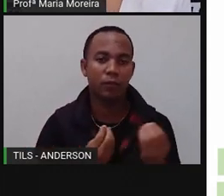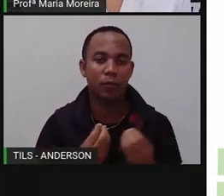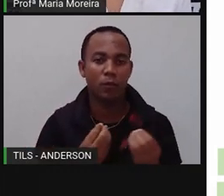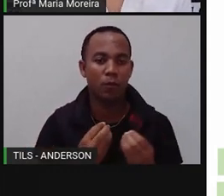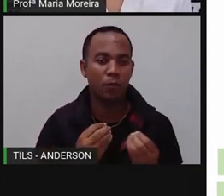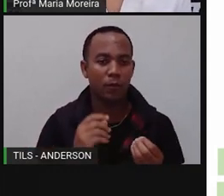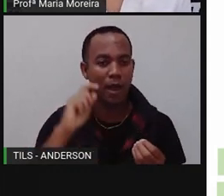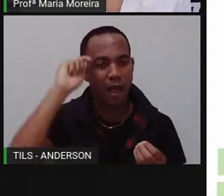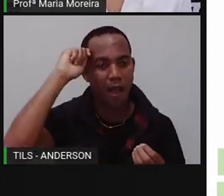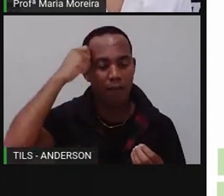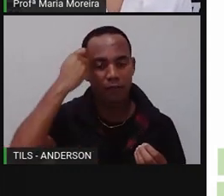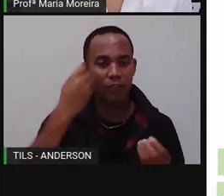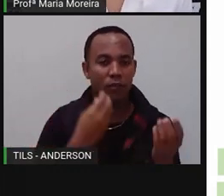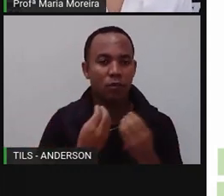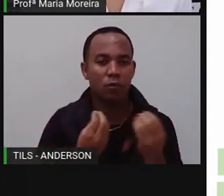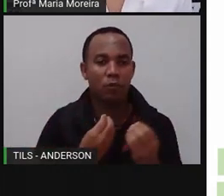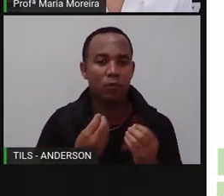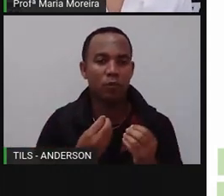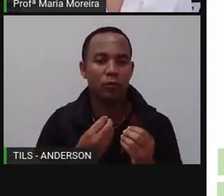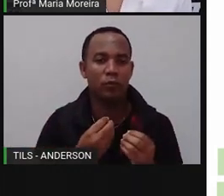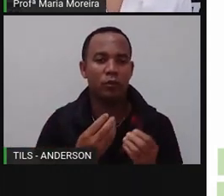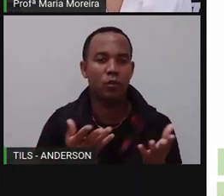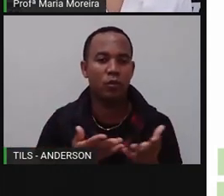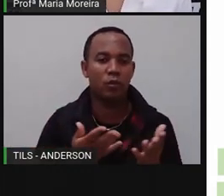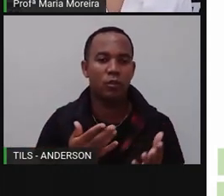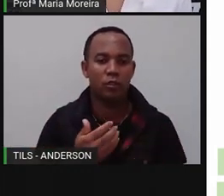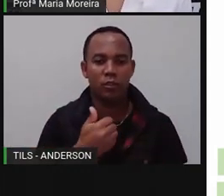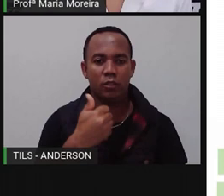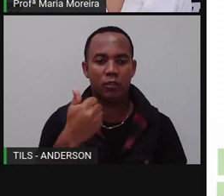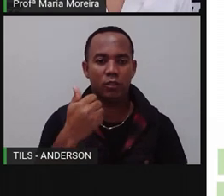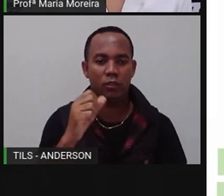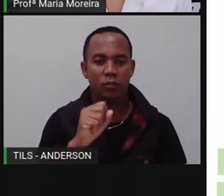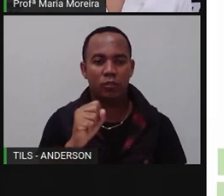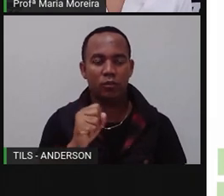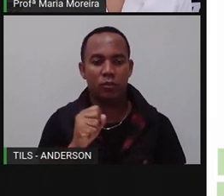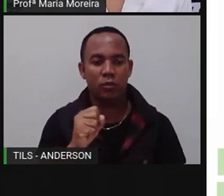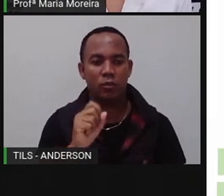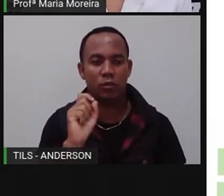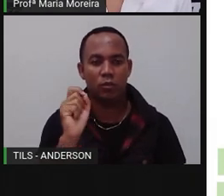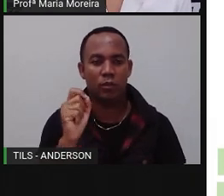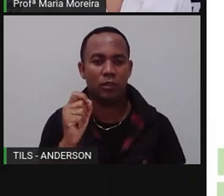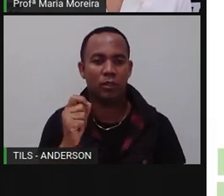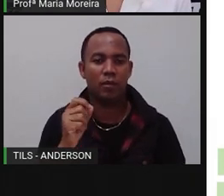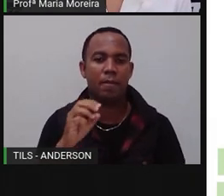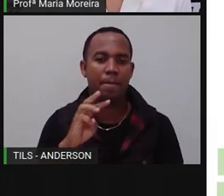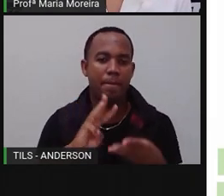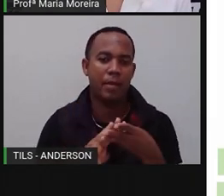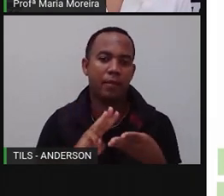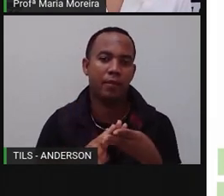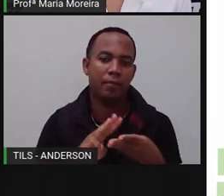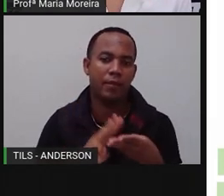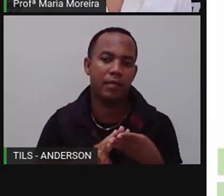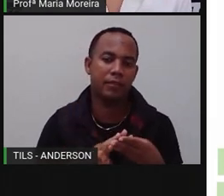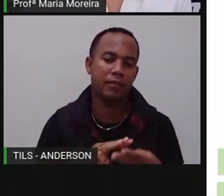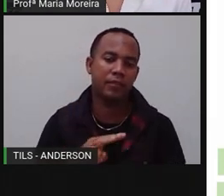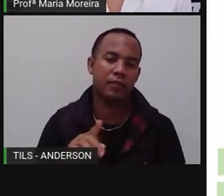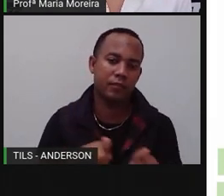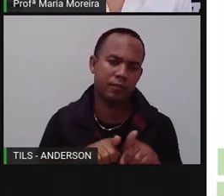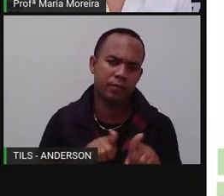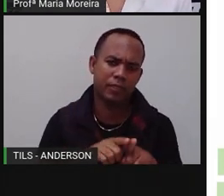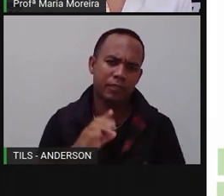18 do mês 5, nossa área de conhecimento interdisciplinar, matemática e ciências da